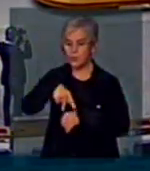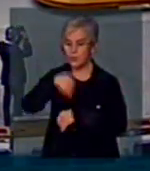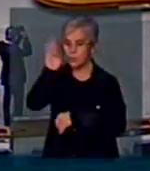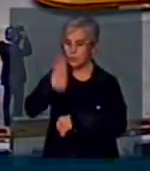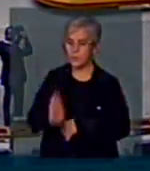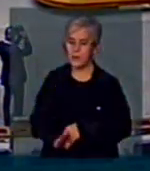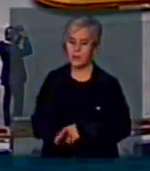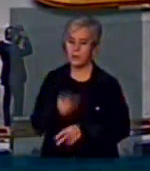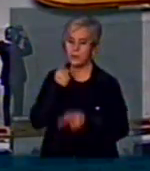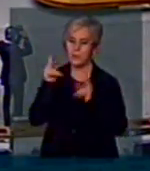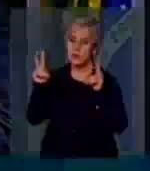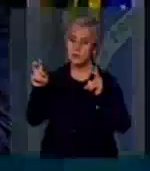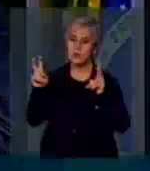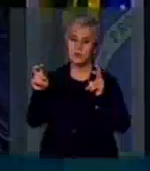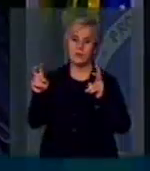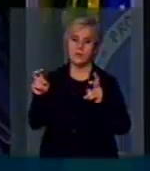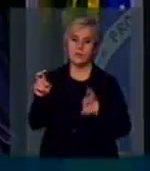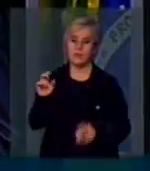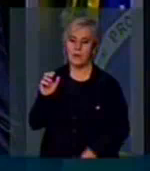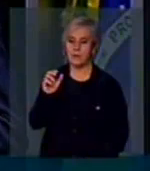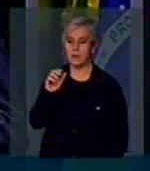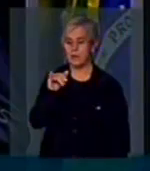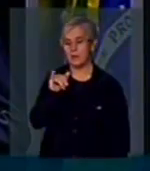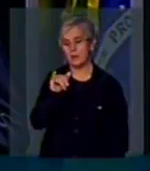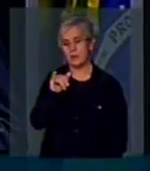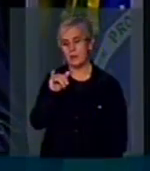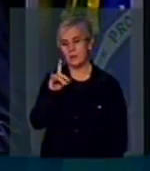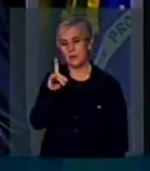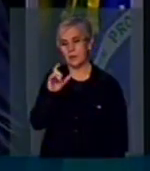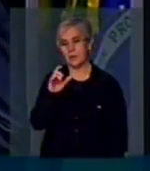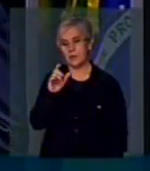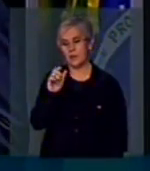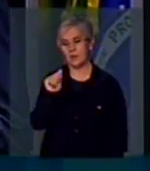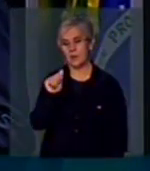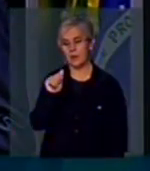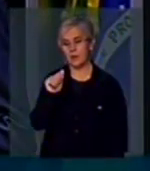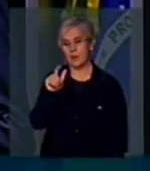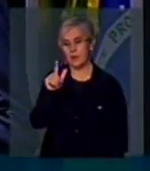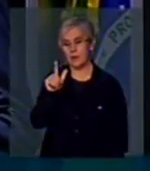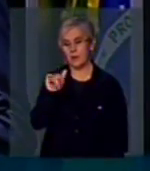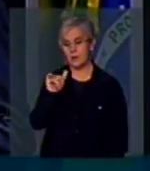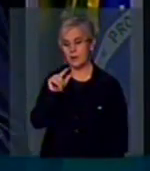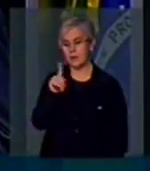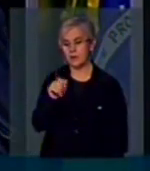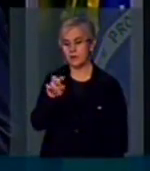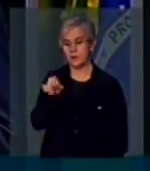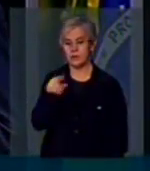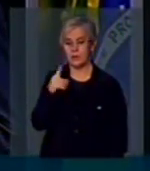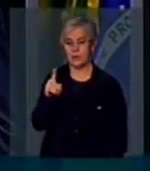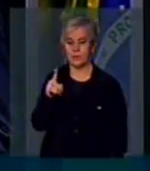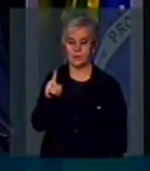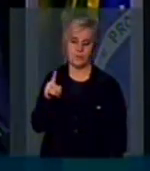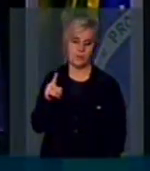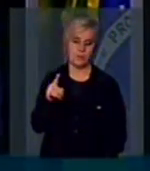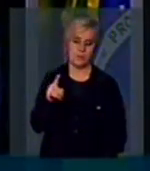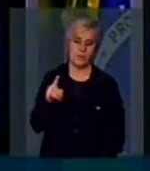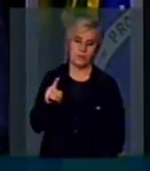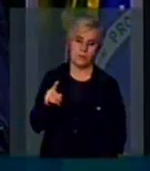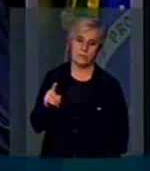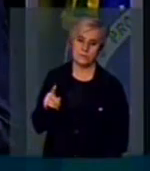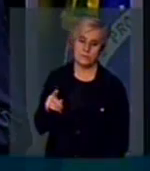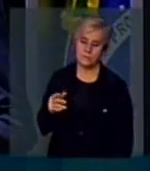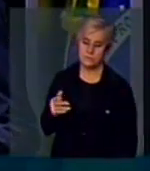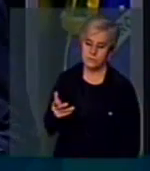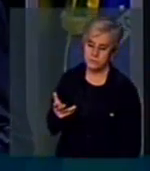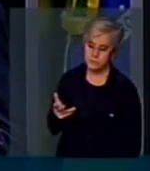objetivo, se uma delegação desse governo fosse para a Venezuela agora, ia para conversar com quem? Com